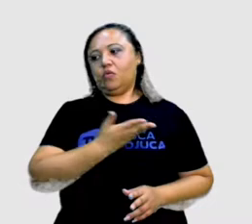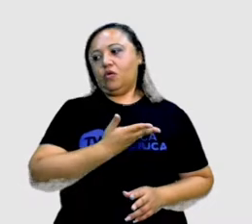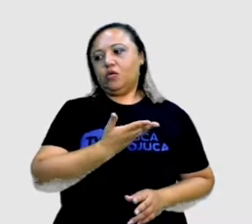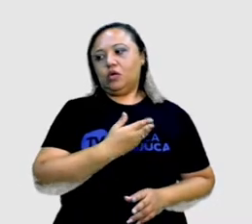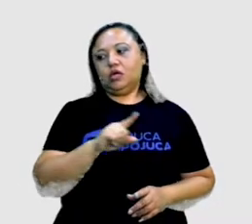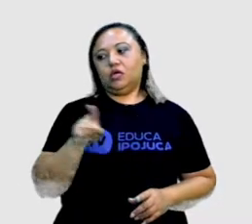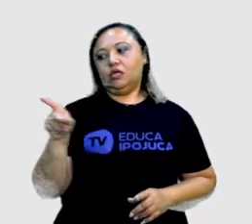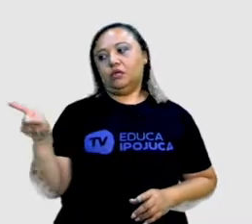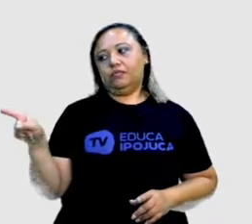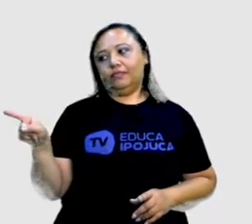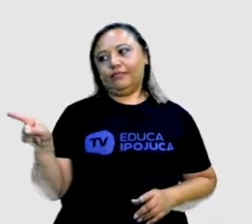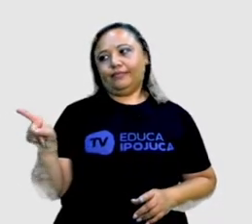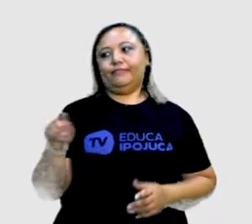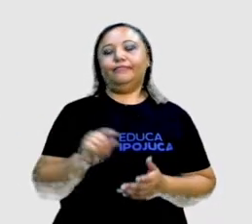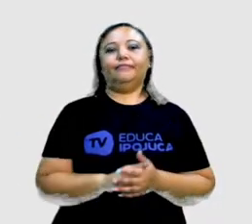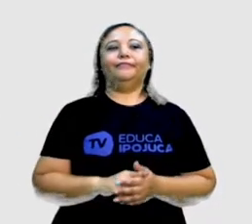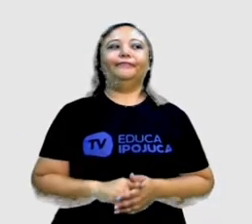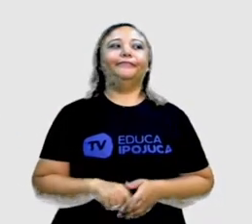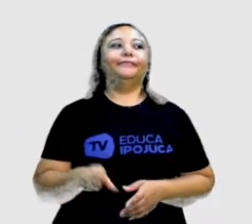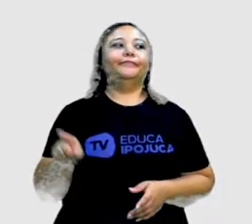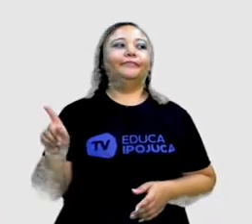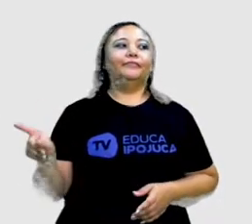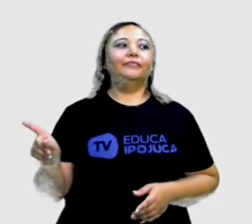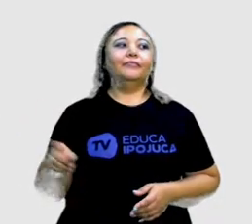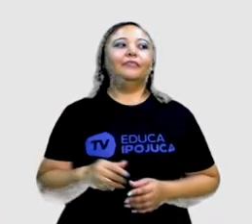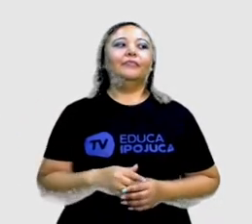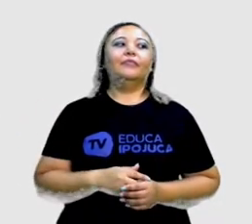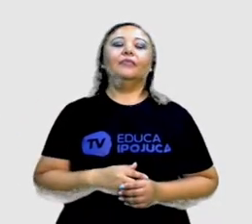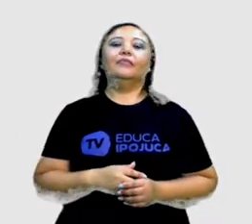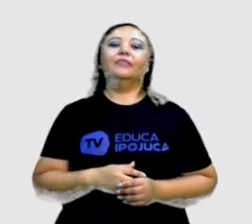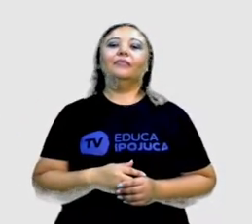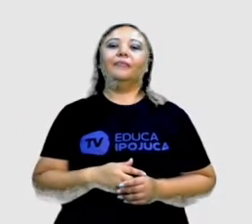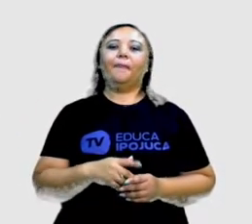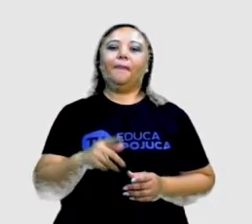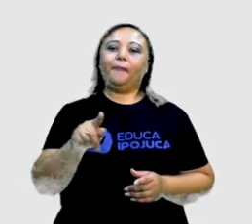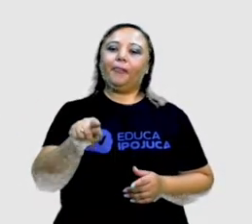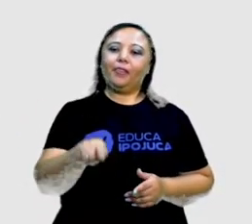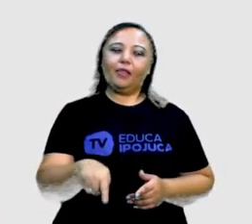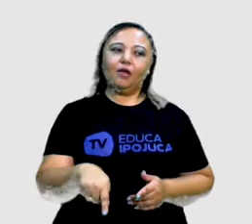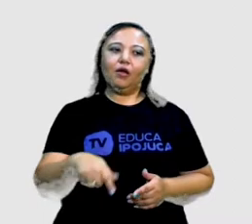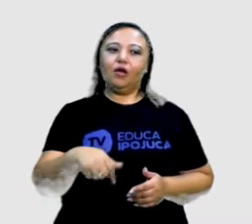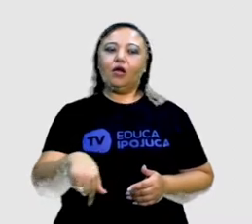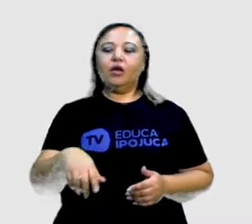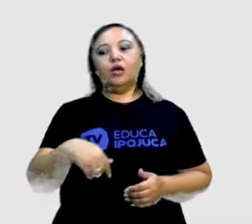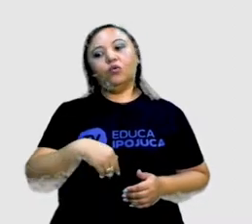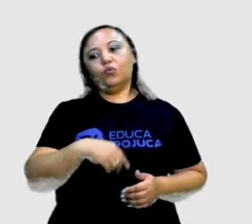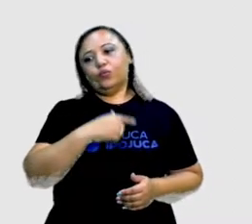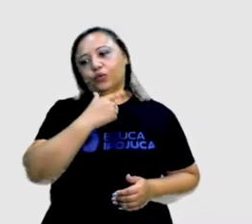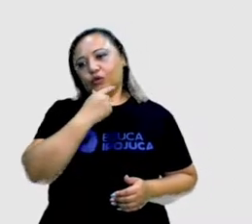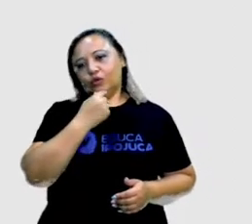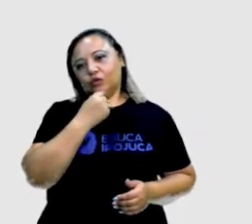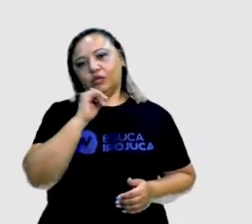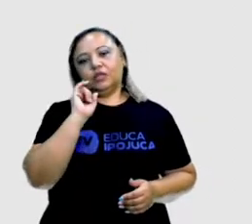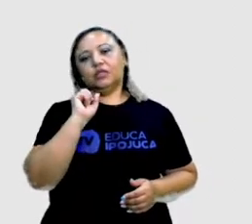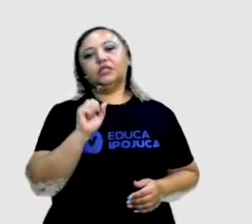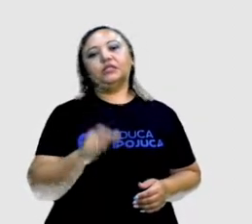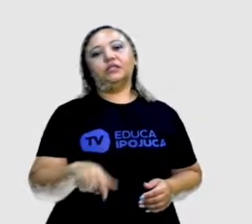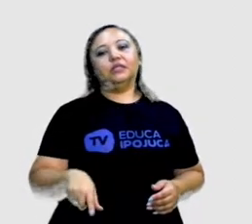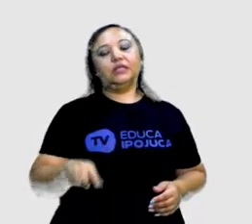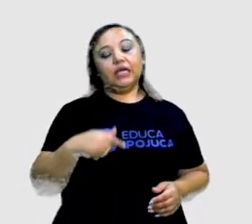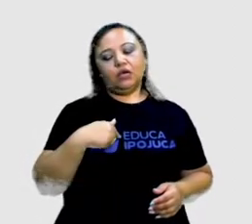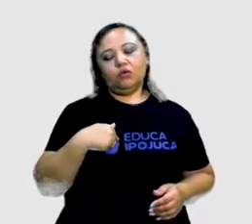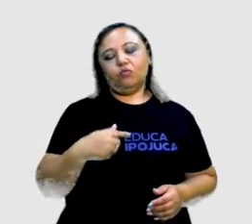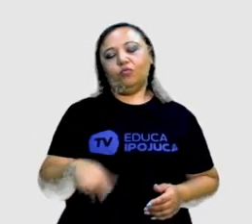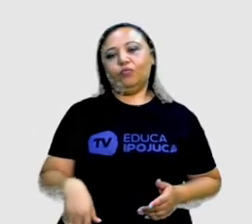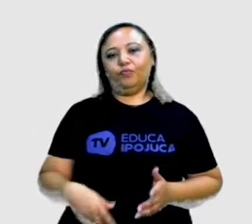dedos e acusando-o. Foi ele, professora, ele que estava recortando papéis.